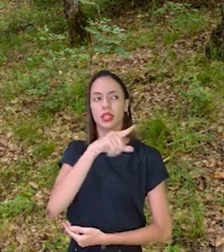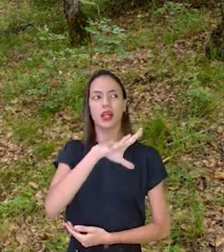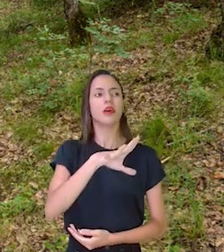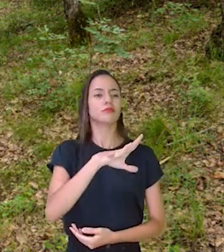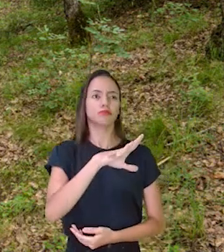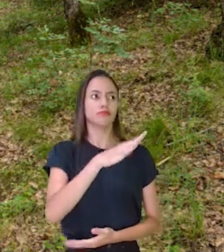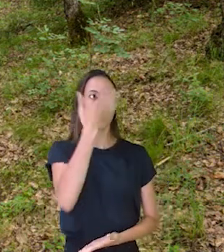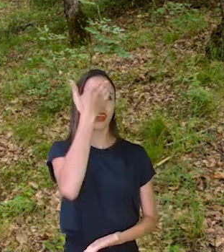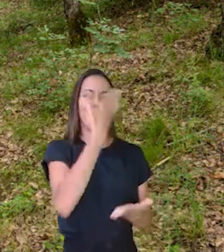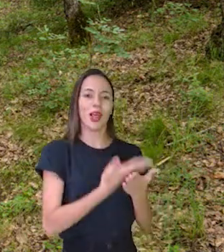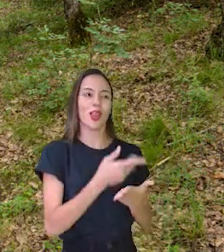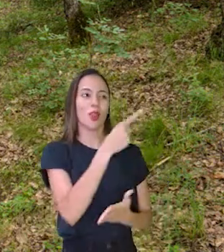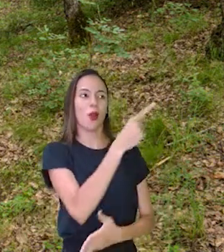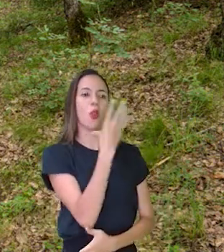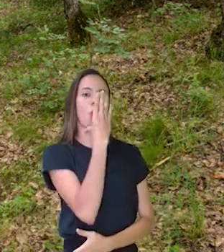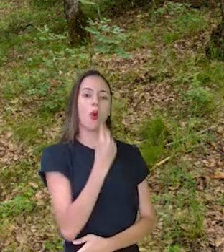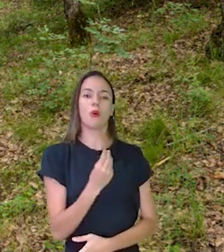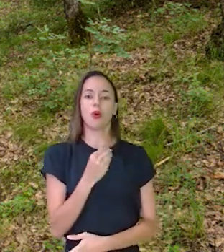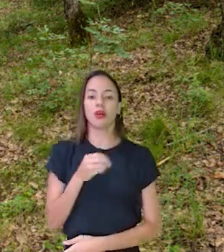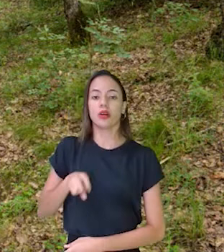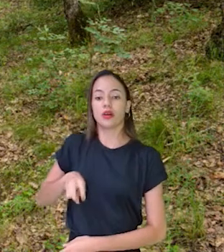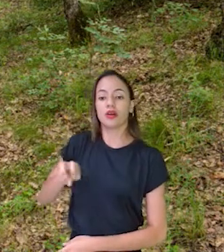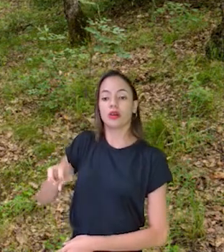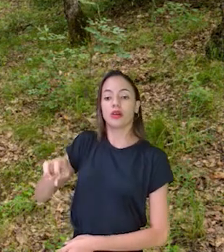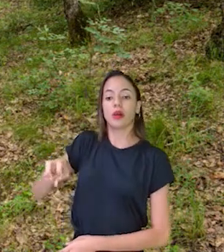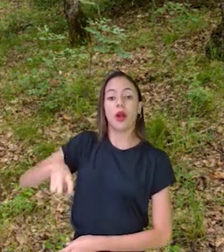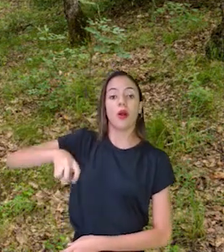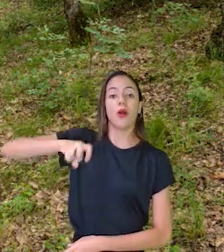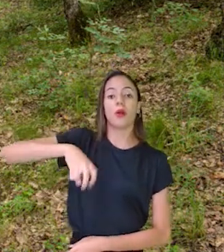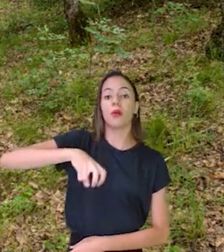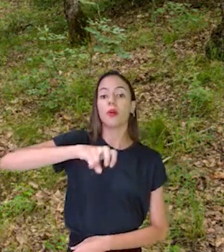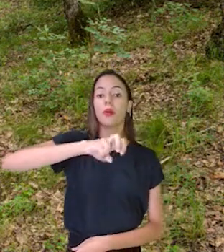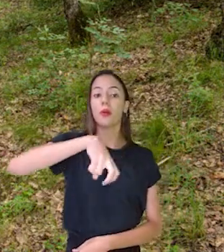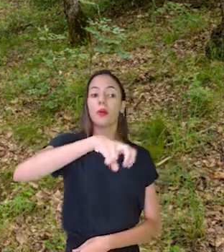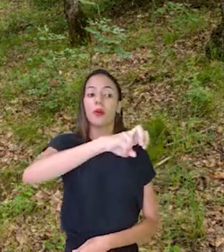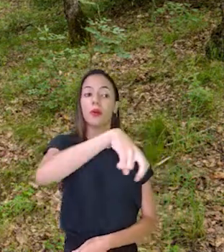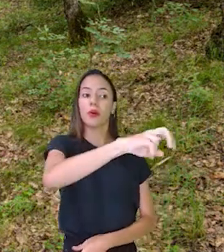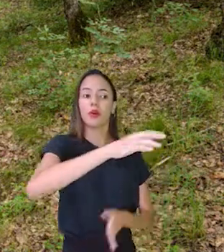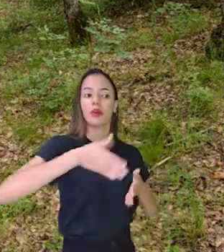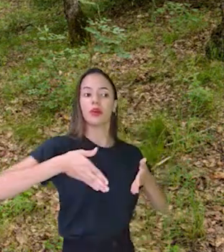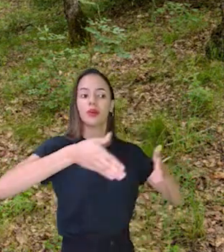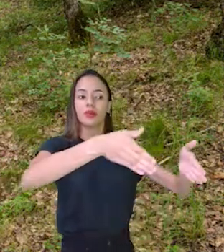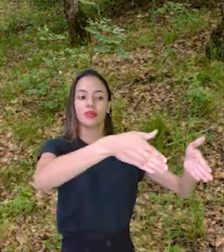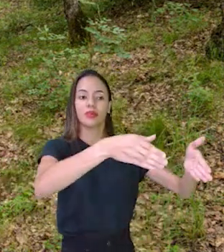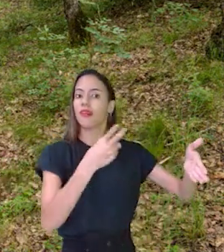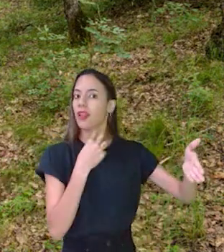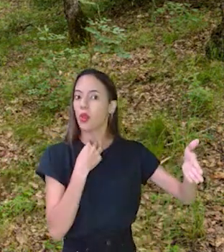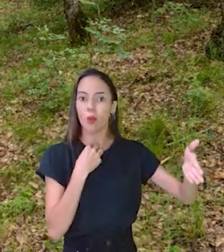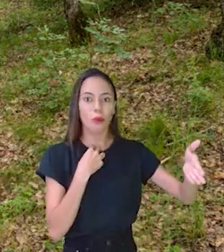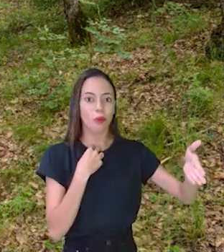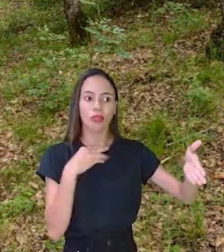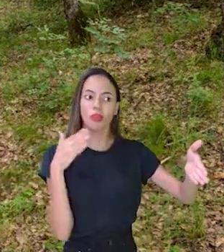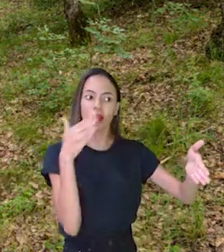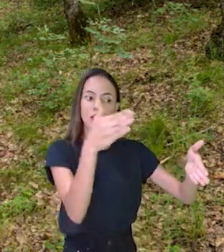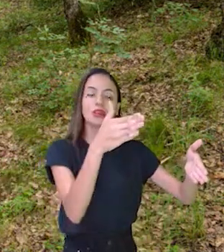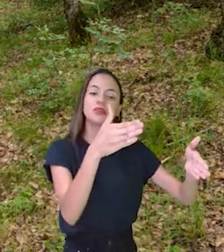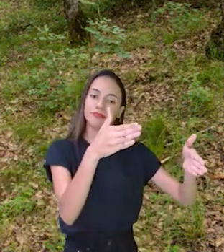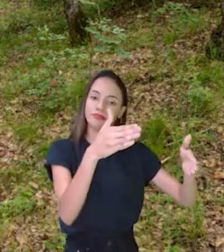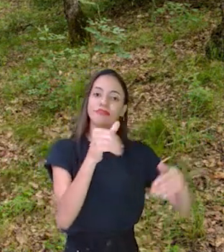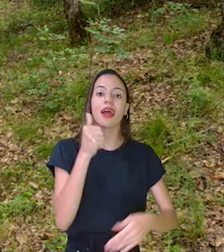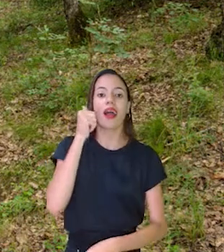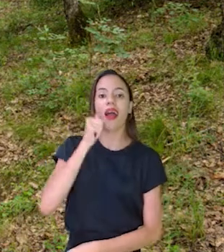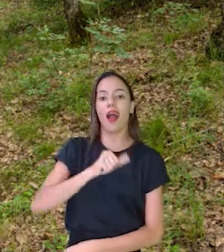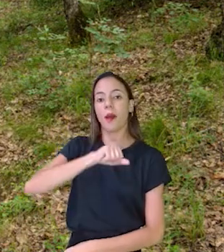pro lobo E saiu, ó Pelo caminho Que não devia ir O caminho que a mãe tanto